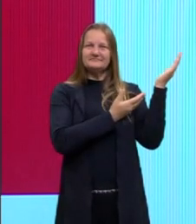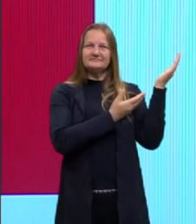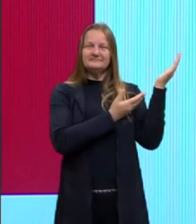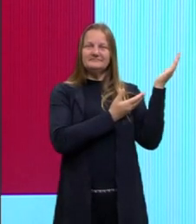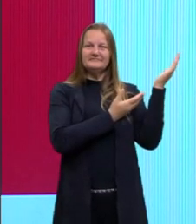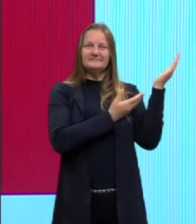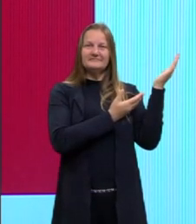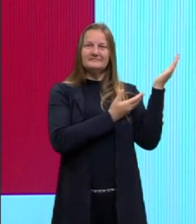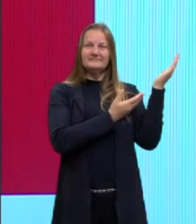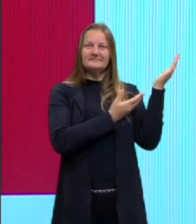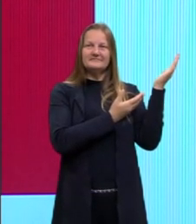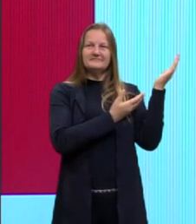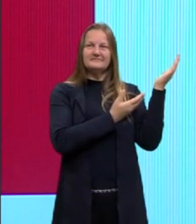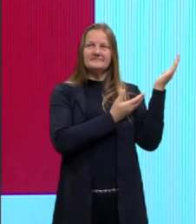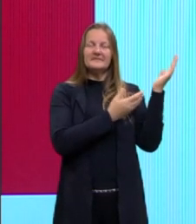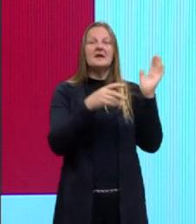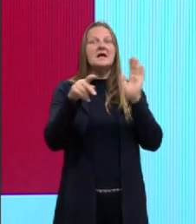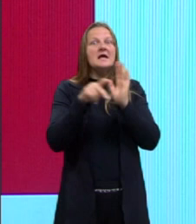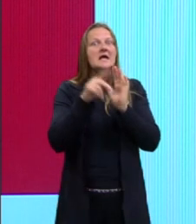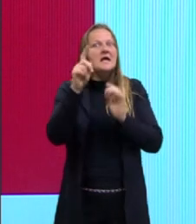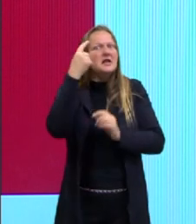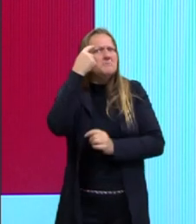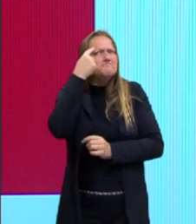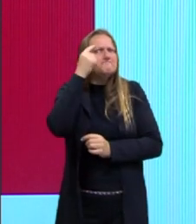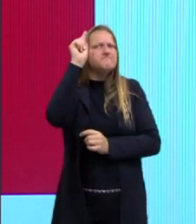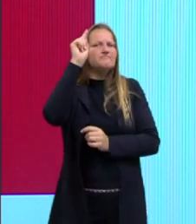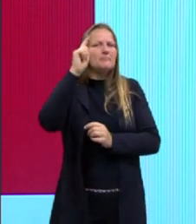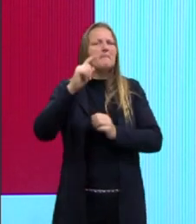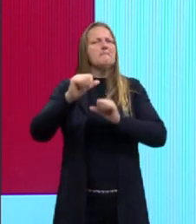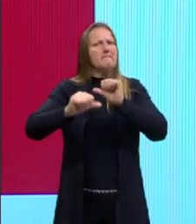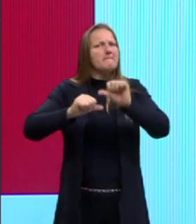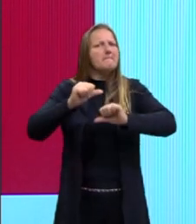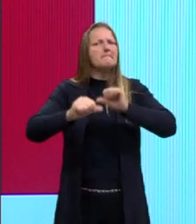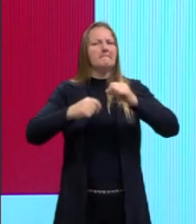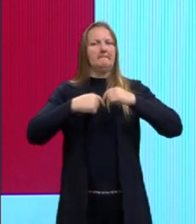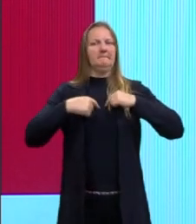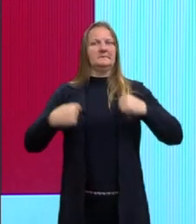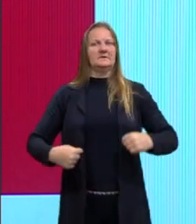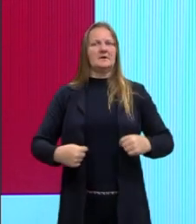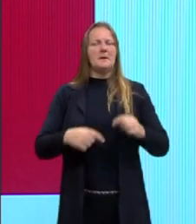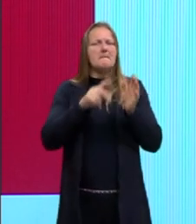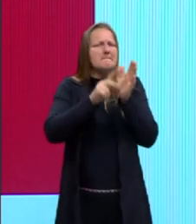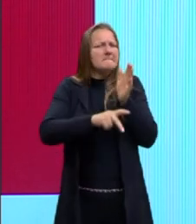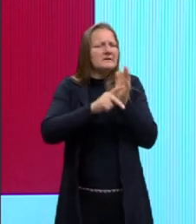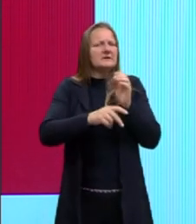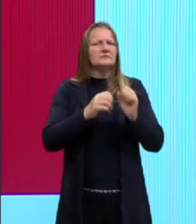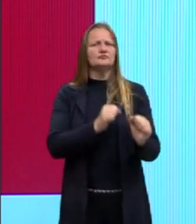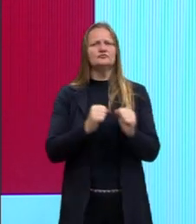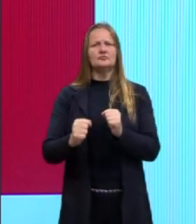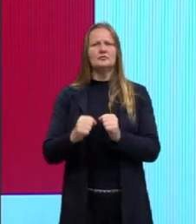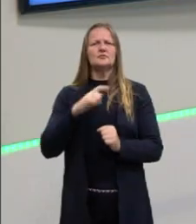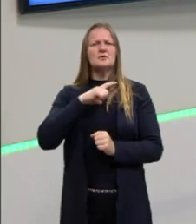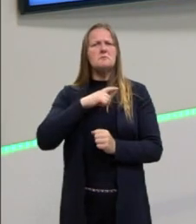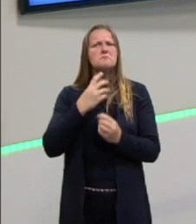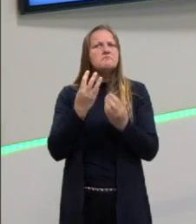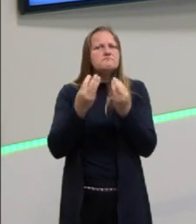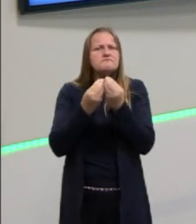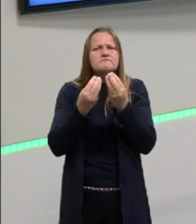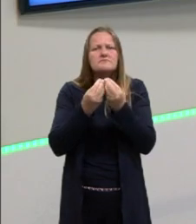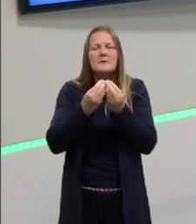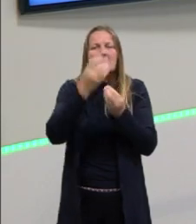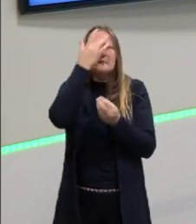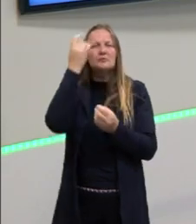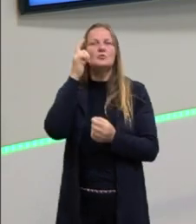no que nós temos hoje, tá? Nessa questão aí tão grande. Ele entende, olha, temos muita gente, não vai